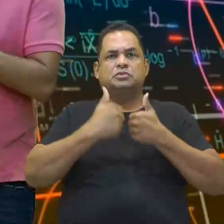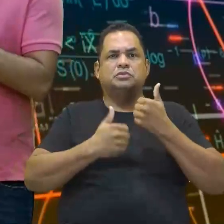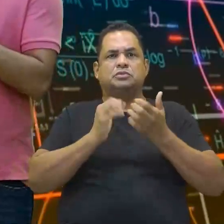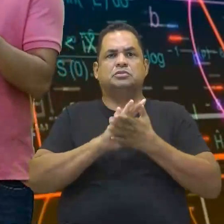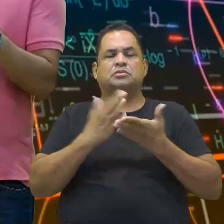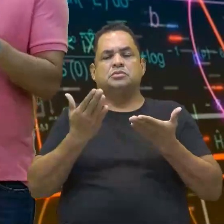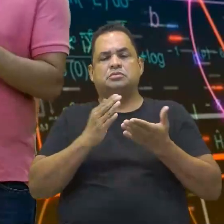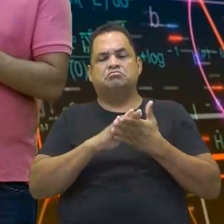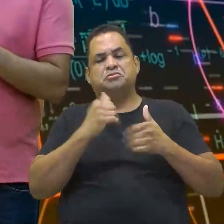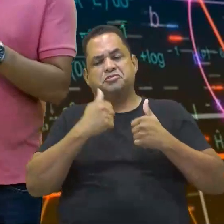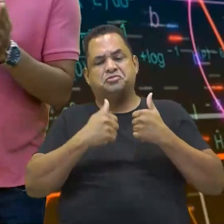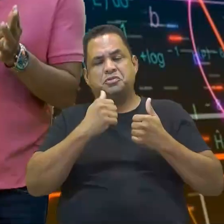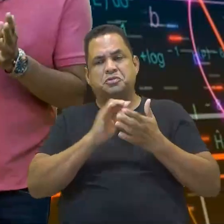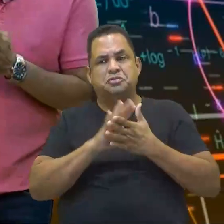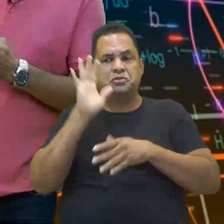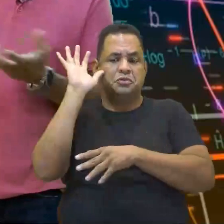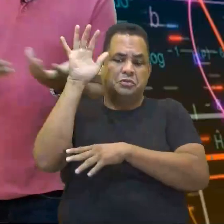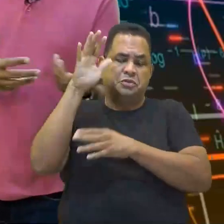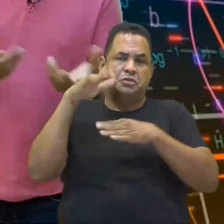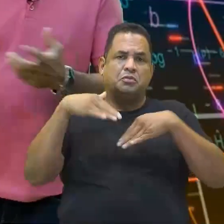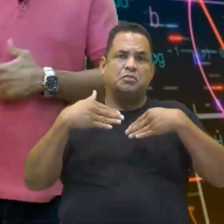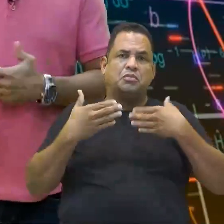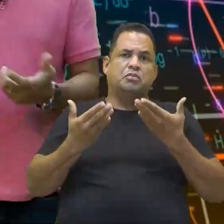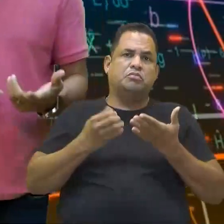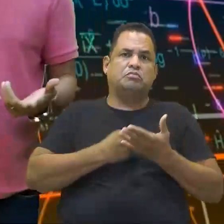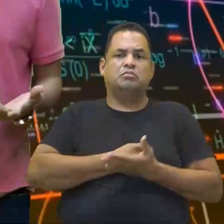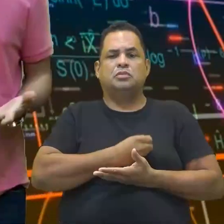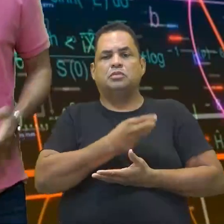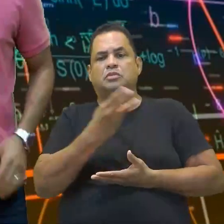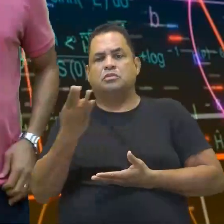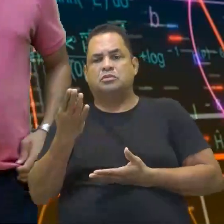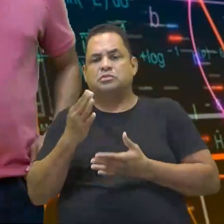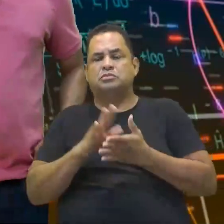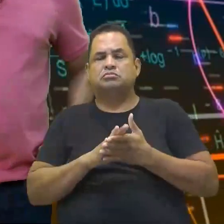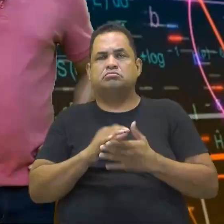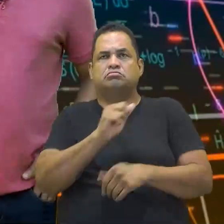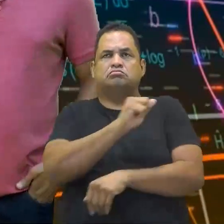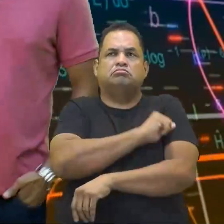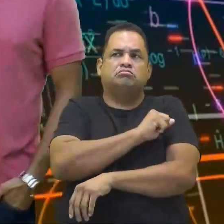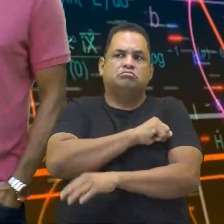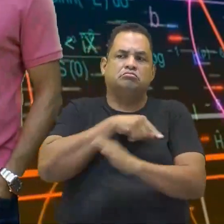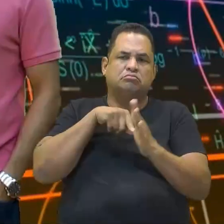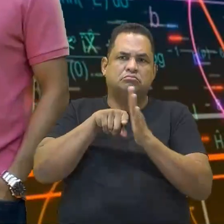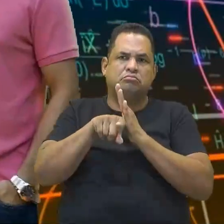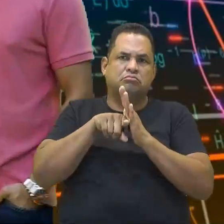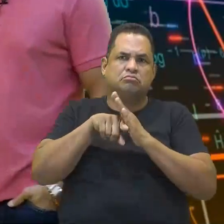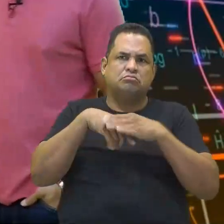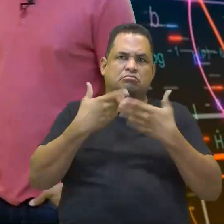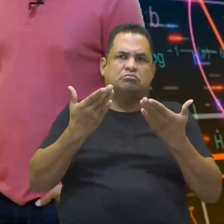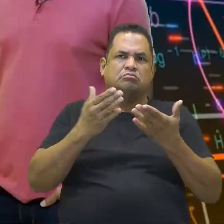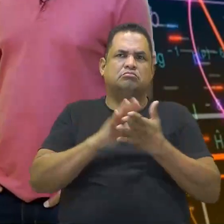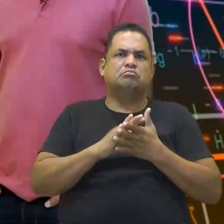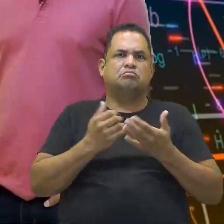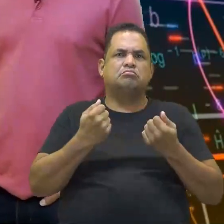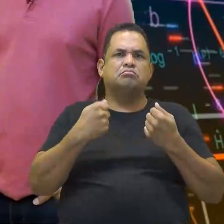futebol e vôlei. E aí? Quantos alunos foram pesquisados, né? Dá para resolver. Dá para resolver e o diagrama de